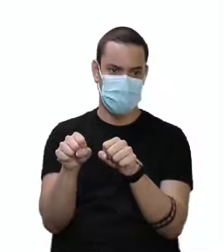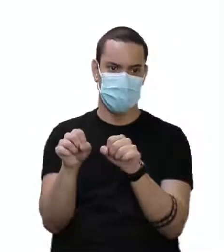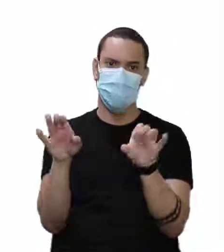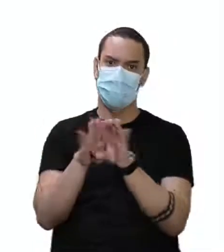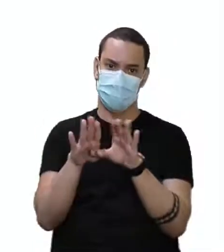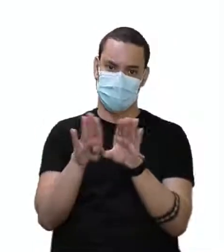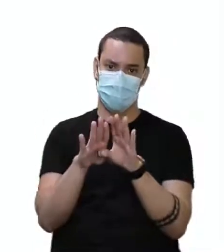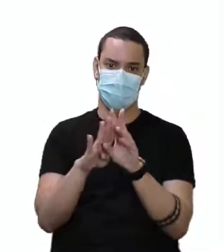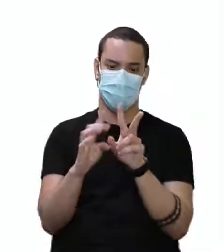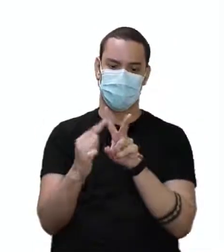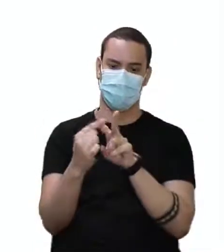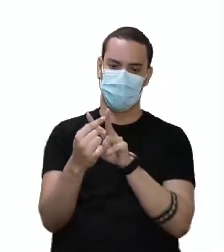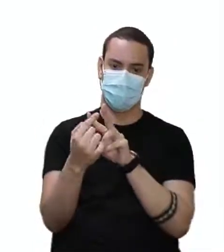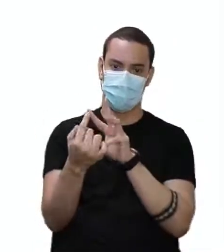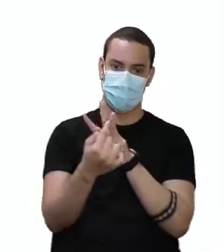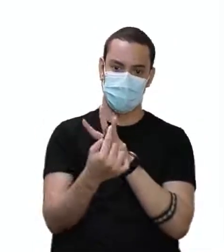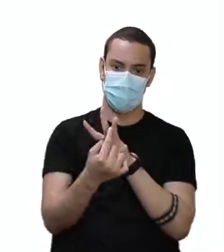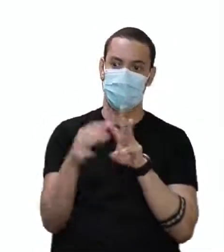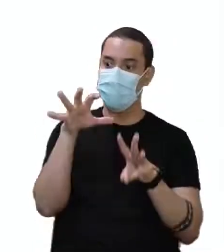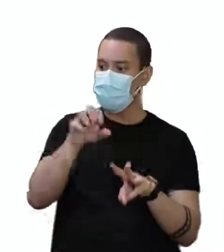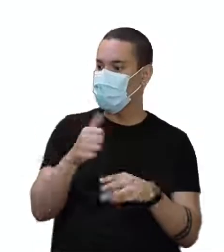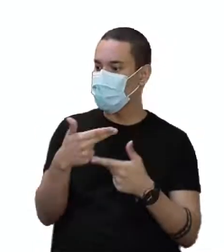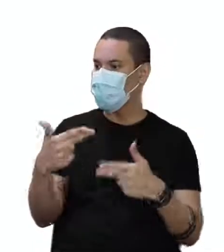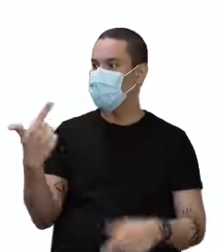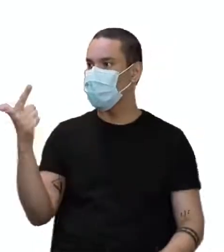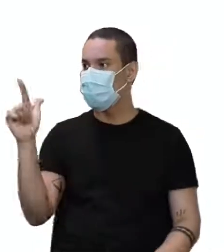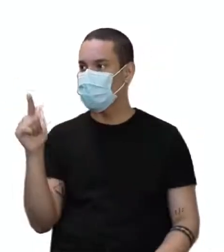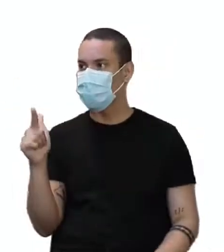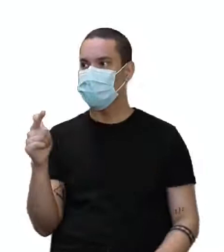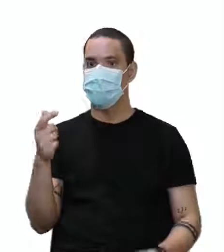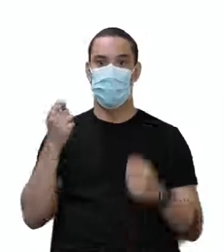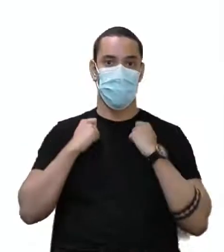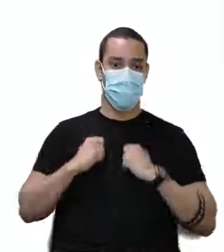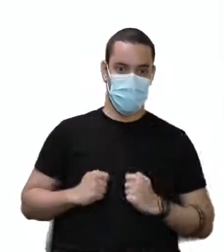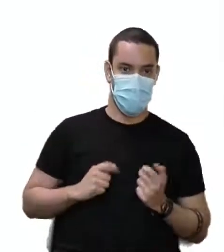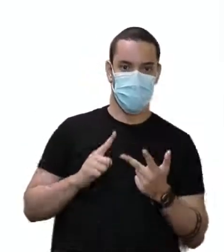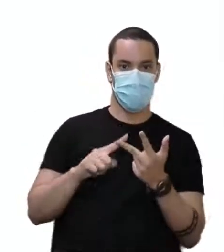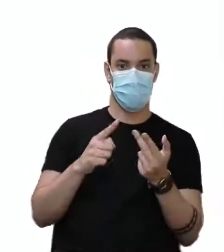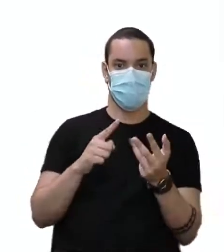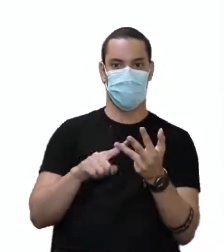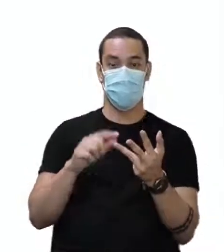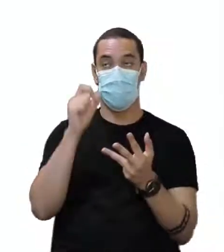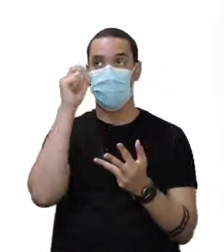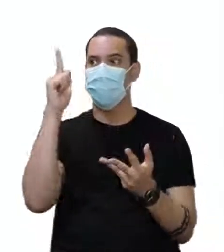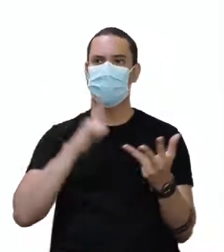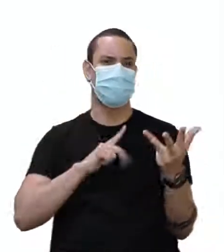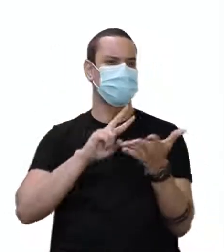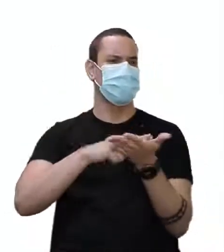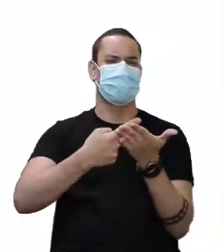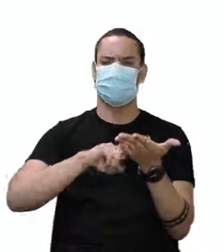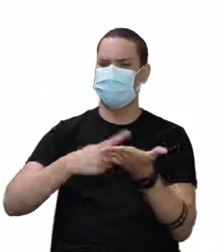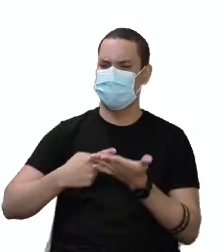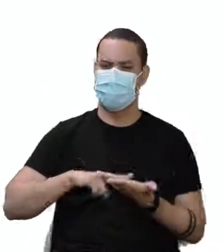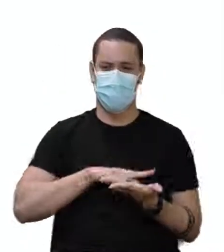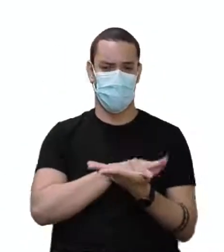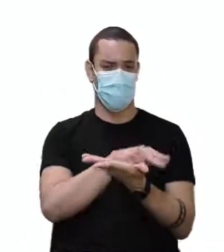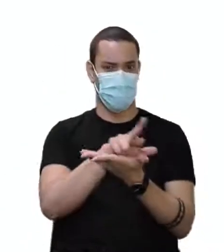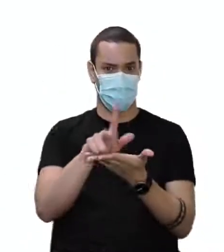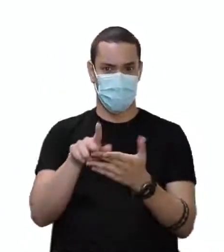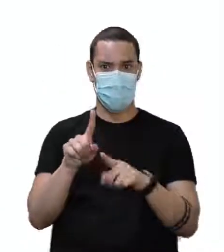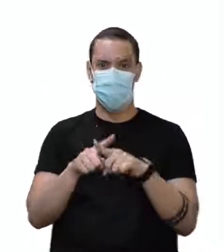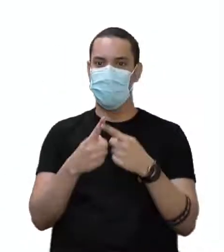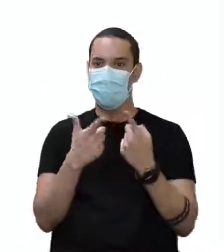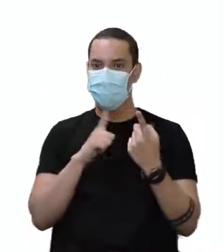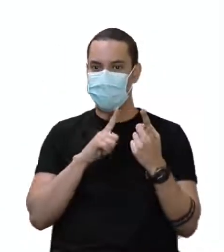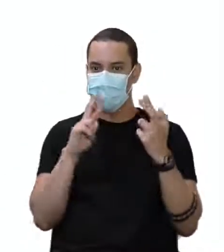pegar também. I get something. Pega alguma coisa. Enfim, mas ele tem várias traduções. Nem adianta entrar nessa seara agora. Mas